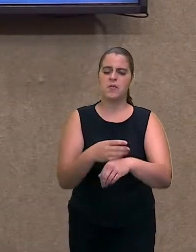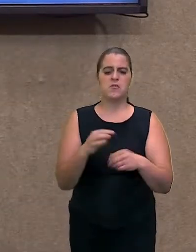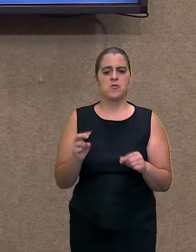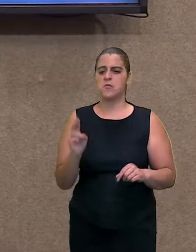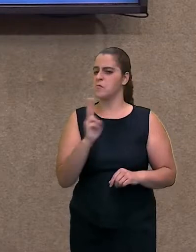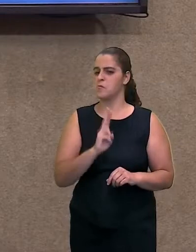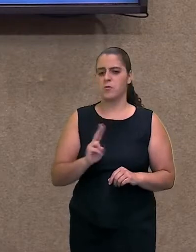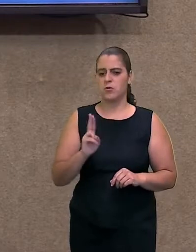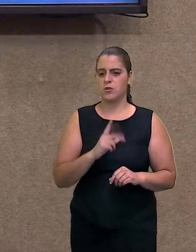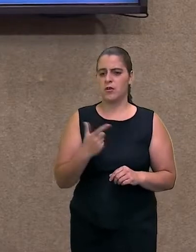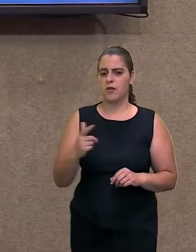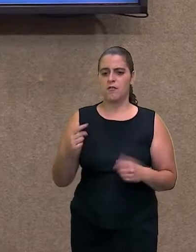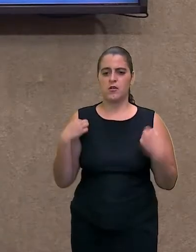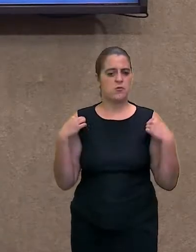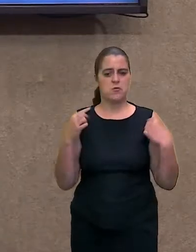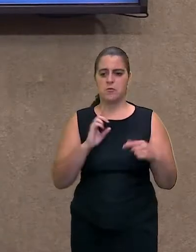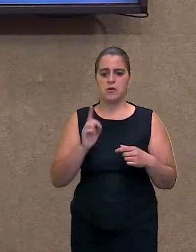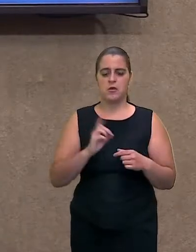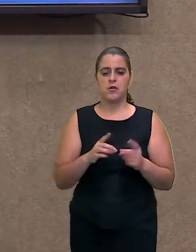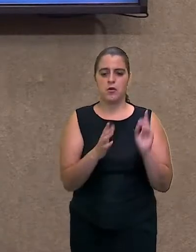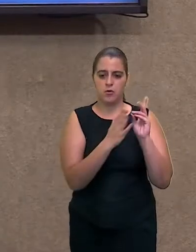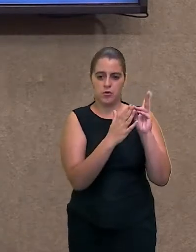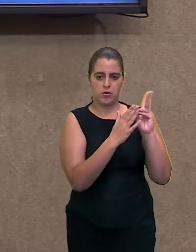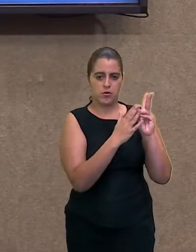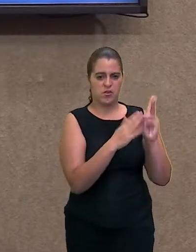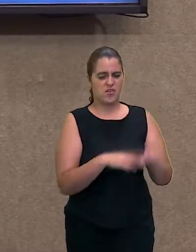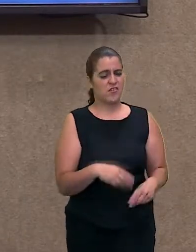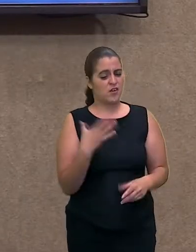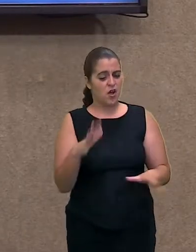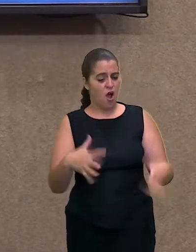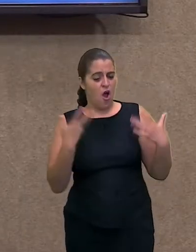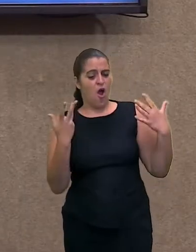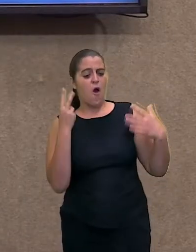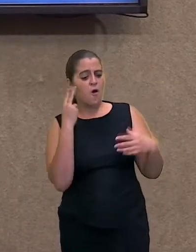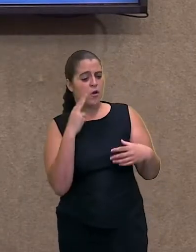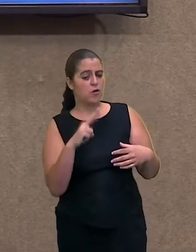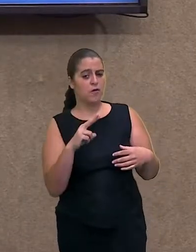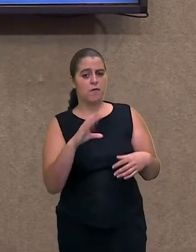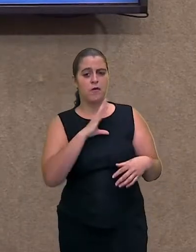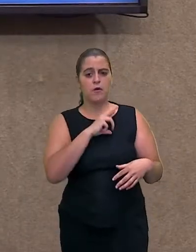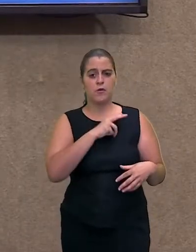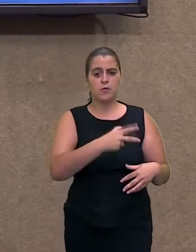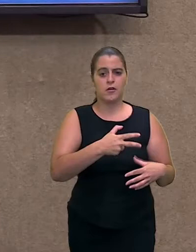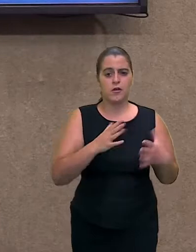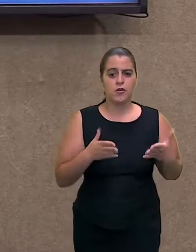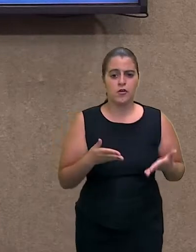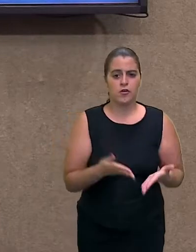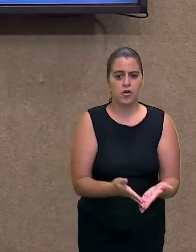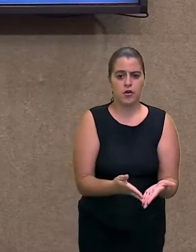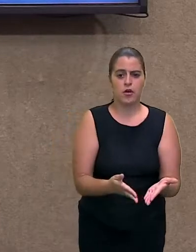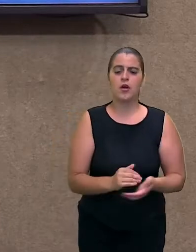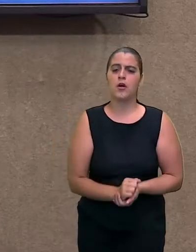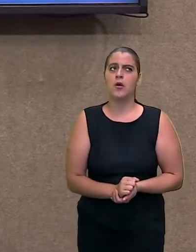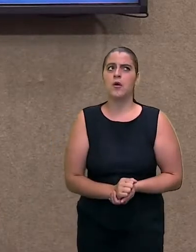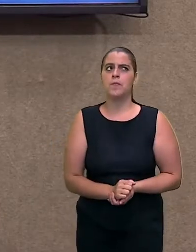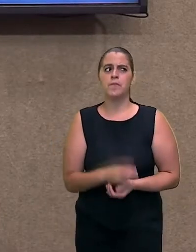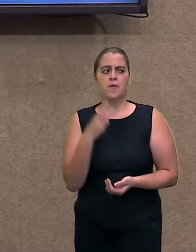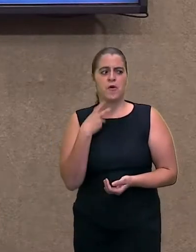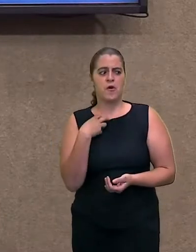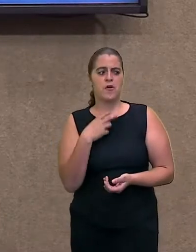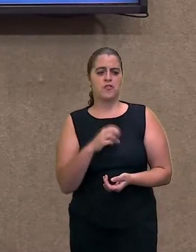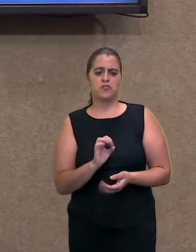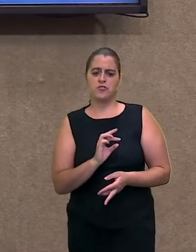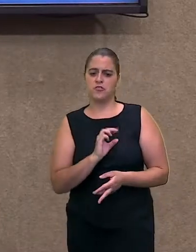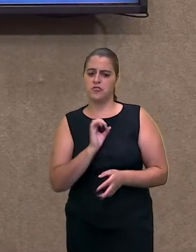coisas na cabeça, né? Então, eles devem ter ficado, assim, meio espantados com aquilo tudo, né?